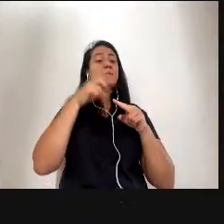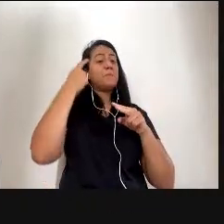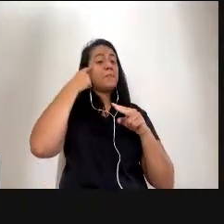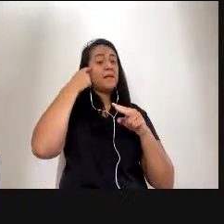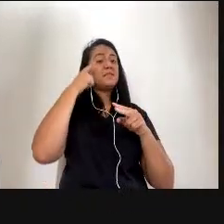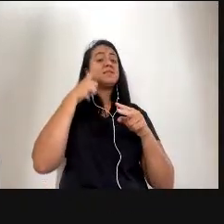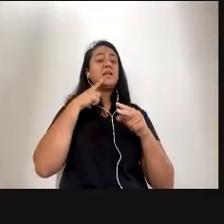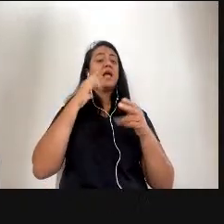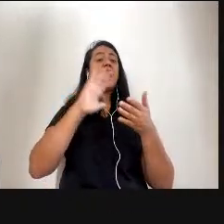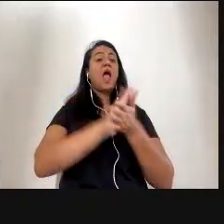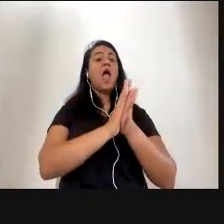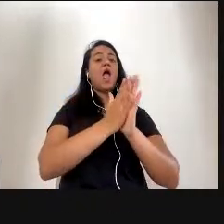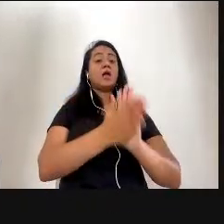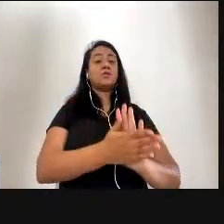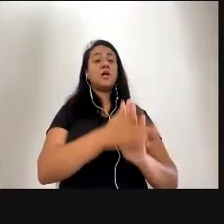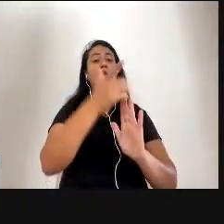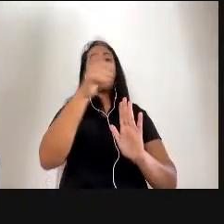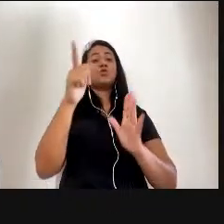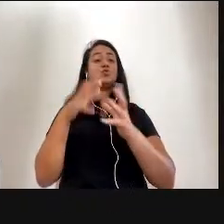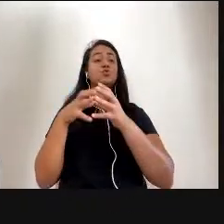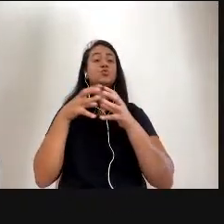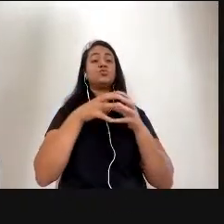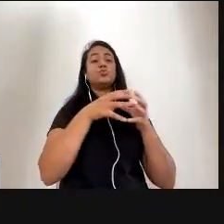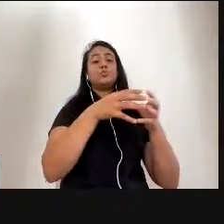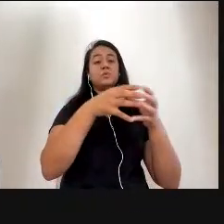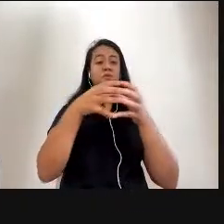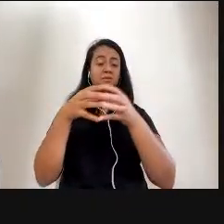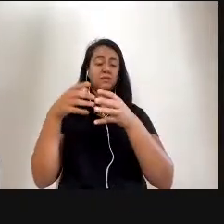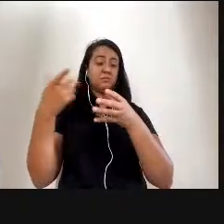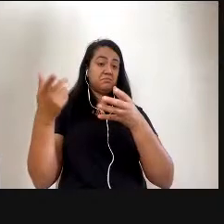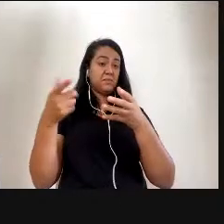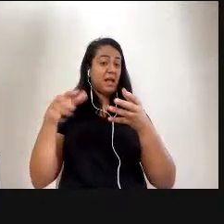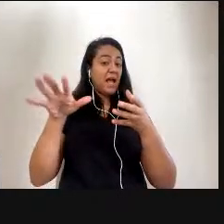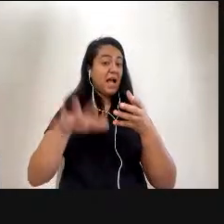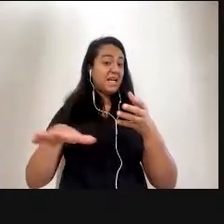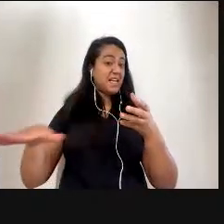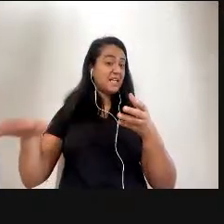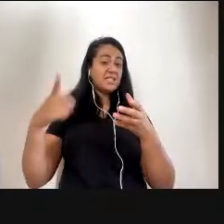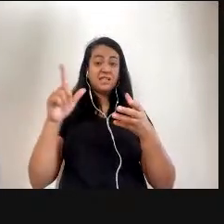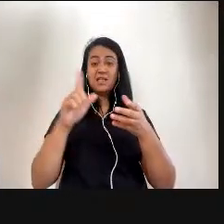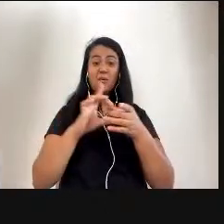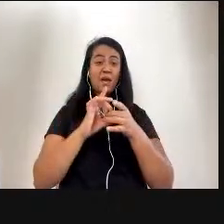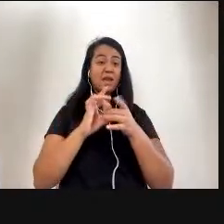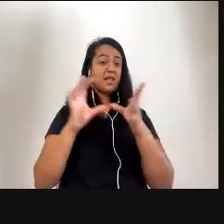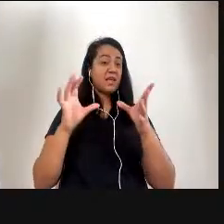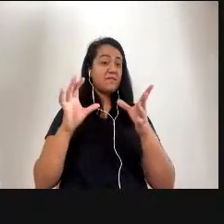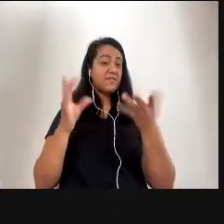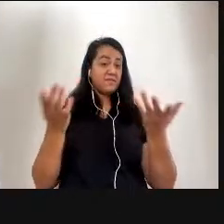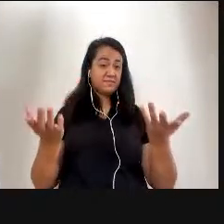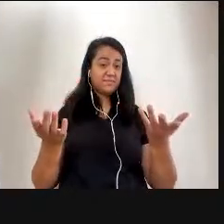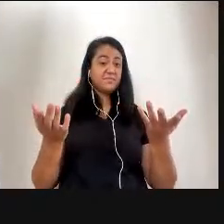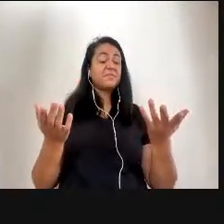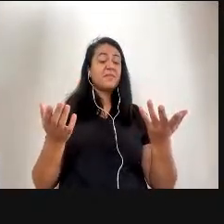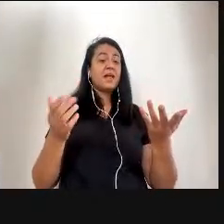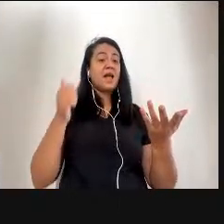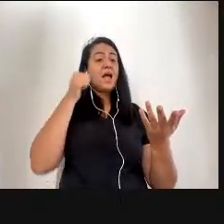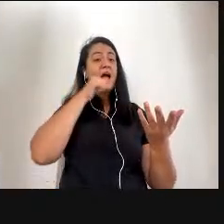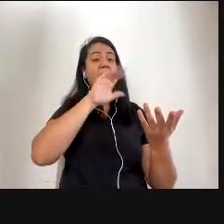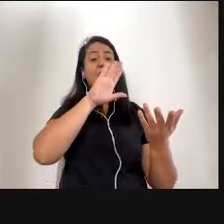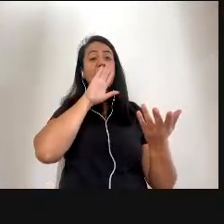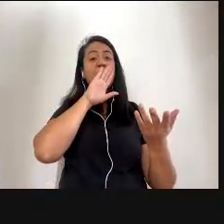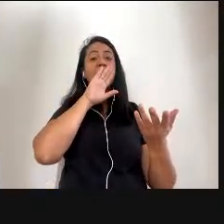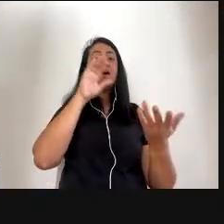toda aquela outra camada que eu havia comentado anteriormente, a criança não é livre e independente, a mãe mulher ela não pode ser